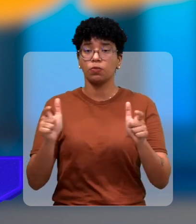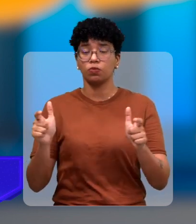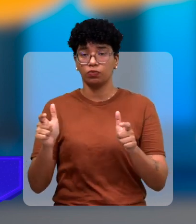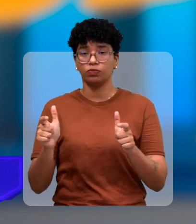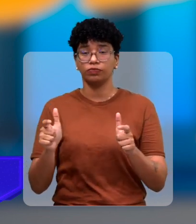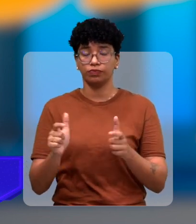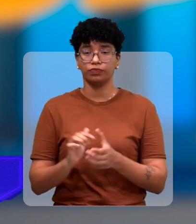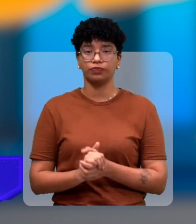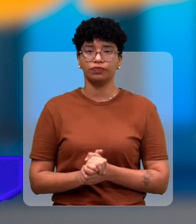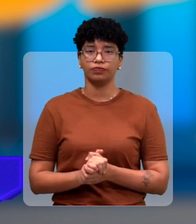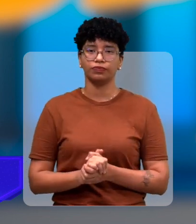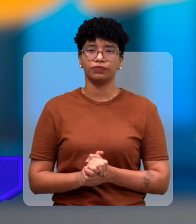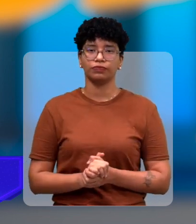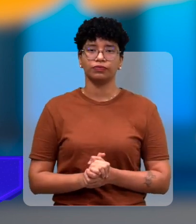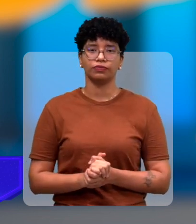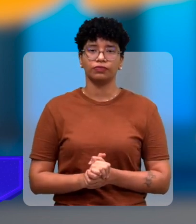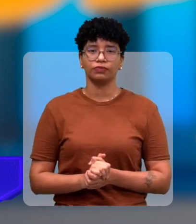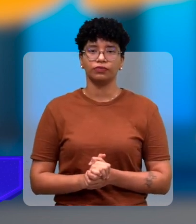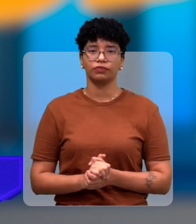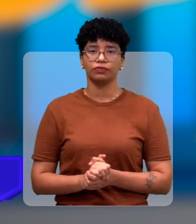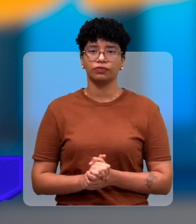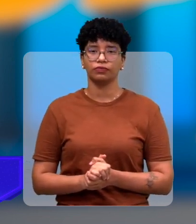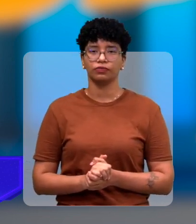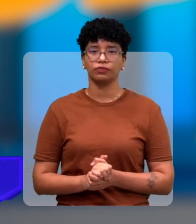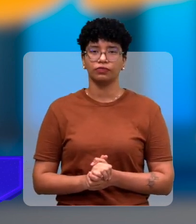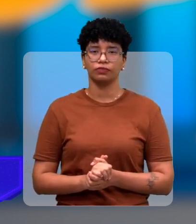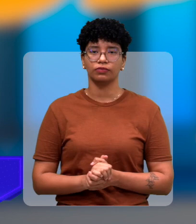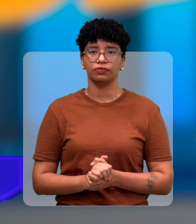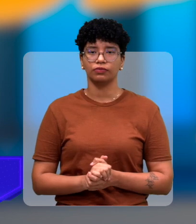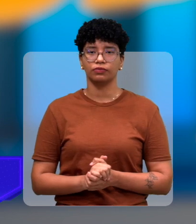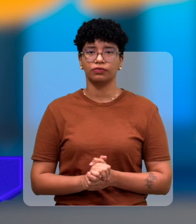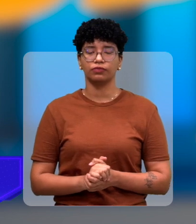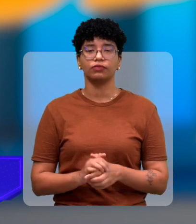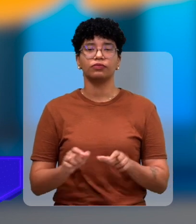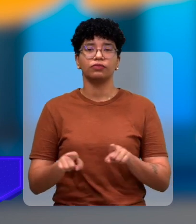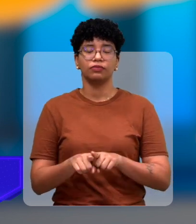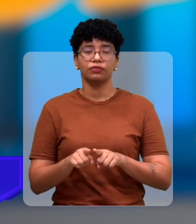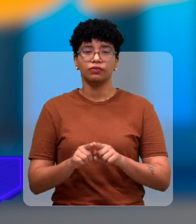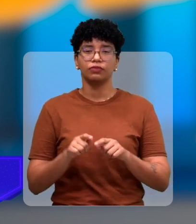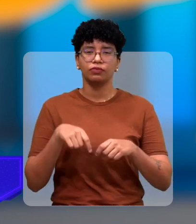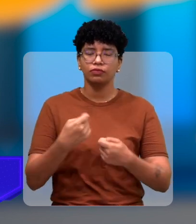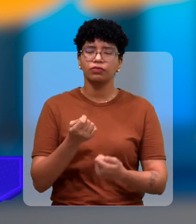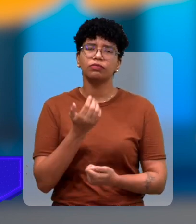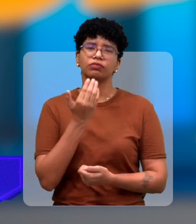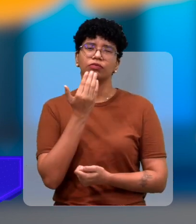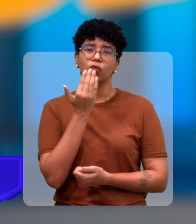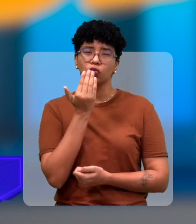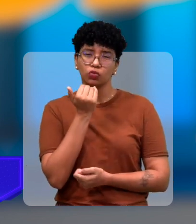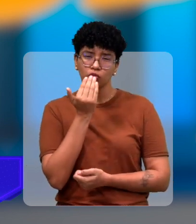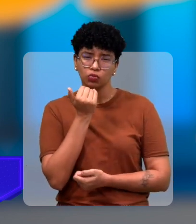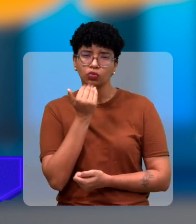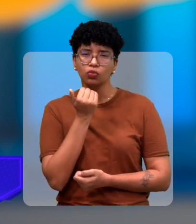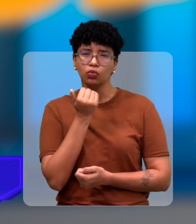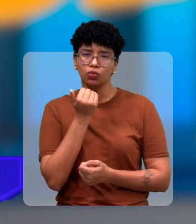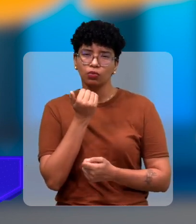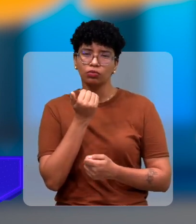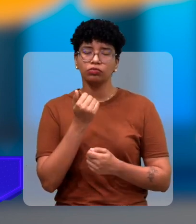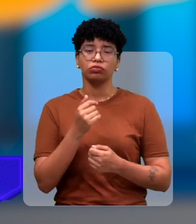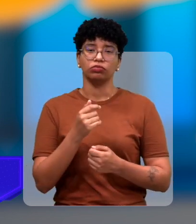uma grande parte e também oferece o lanche, né? Que é o